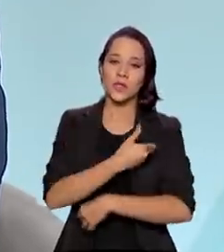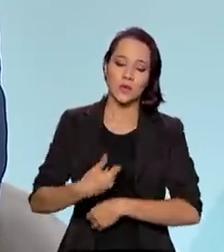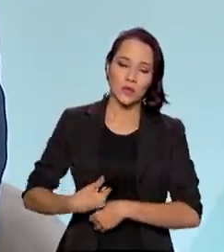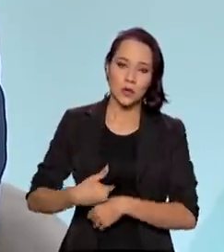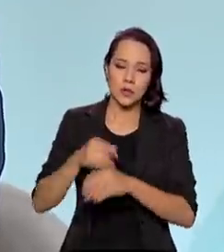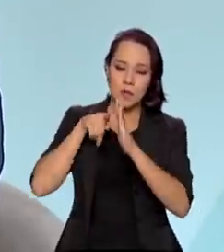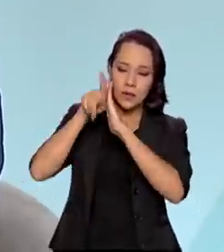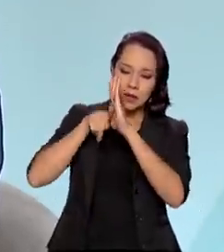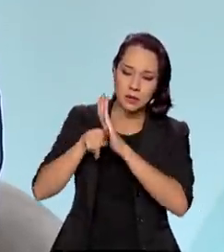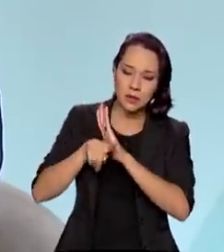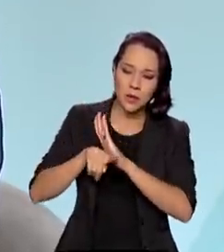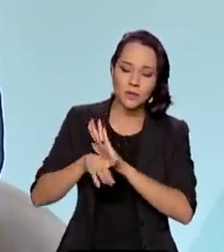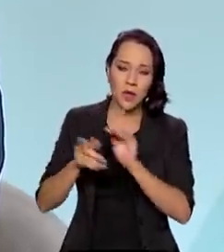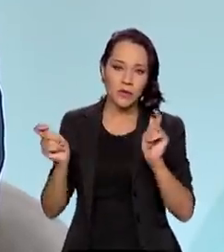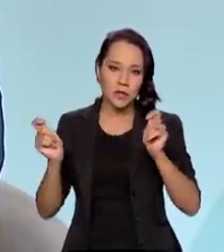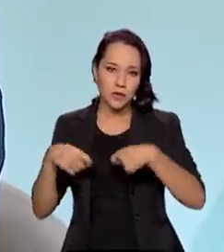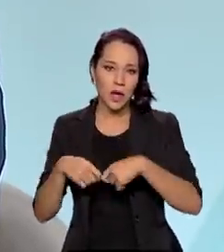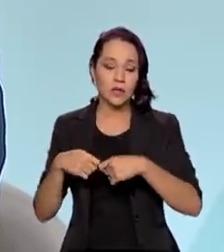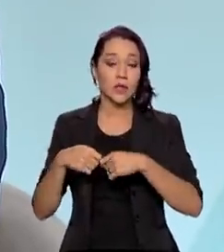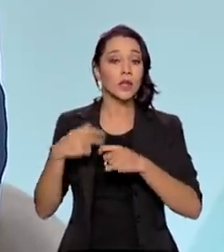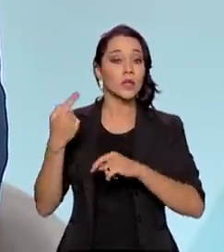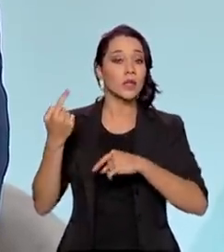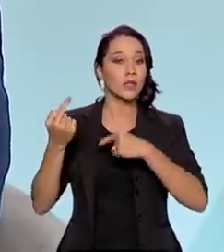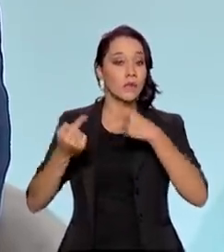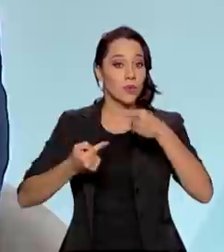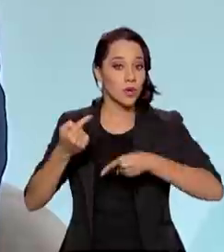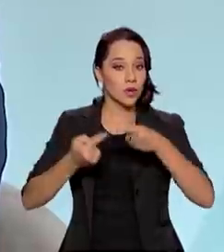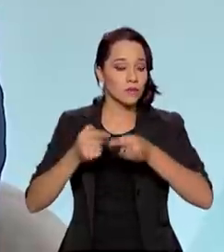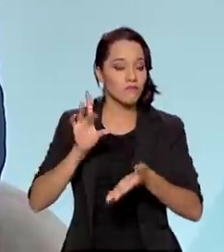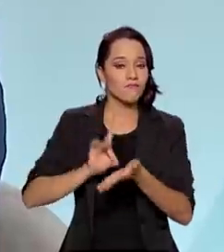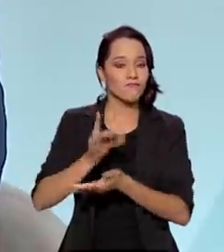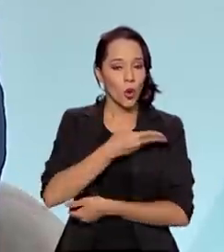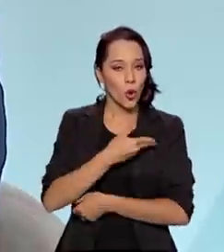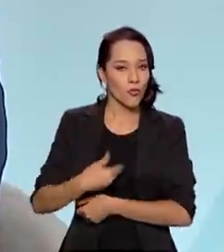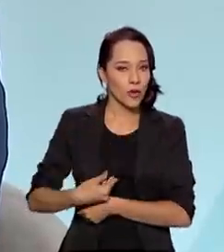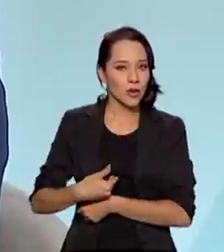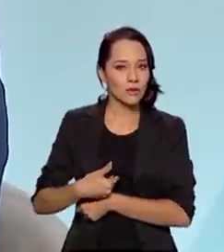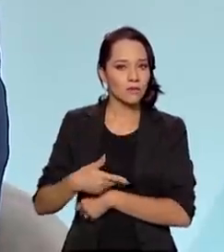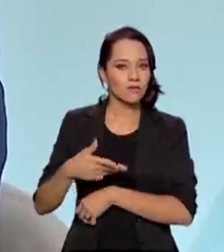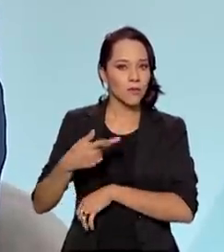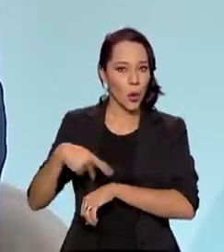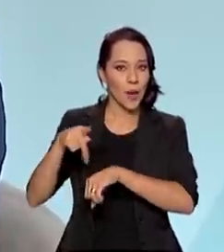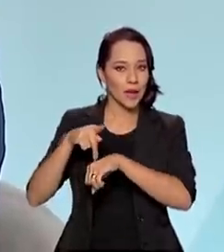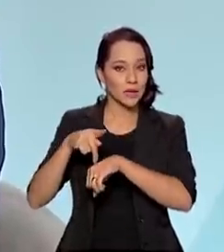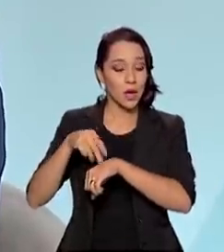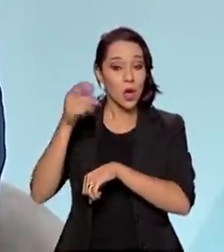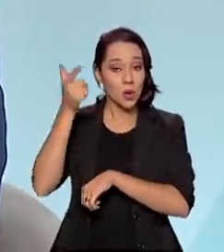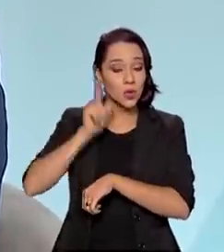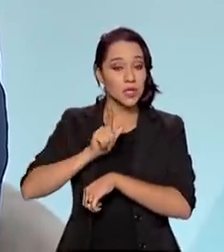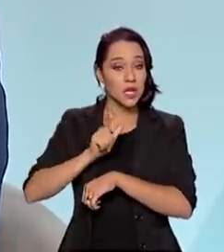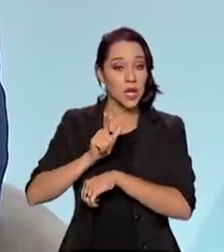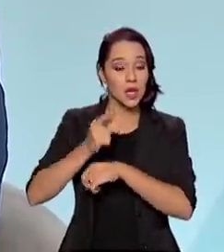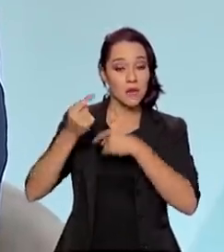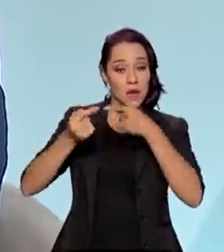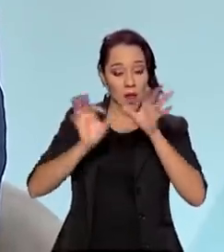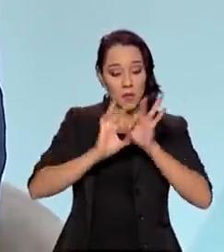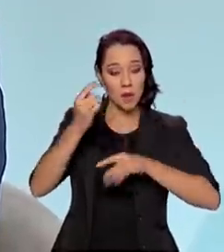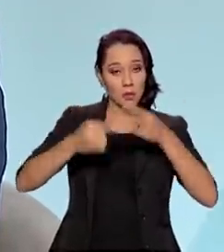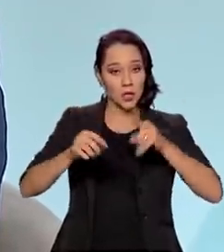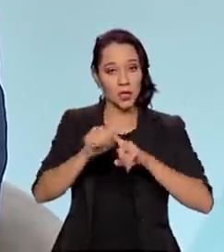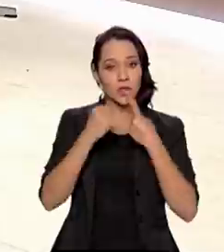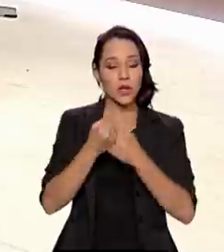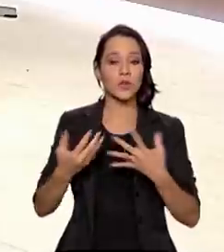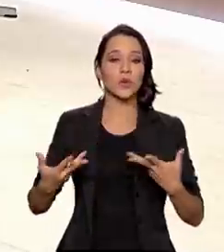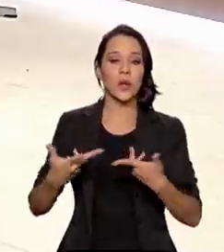na verificação da efetividade dessa política, para que realmente o governo, o Estado, consiga efetuar a política social de